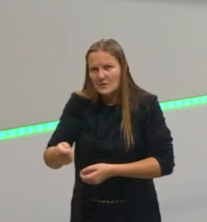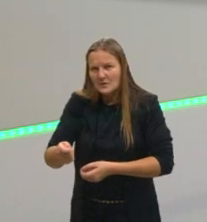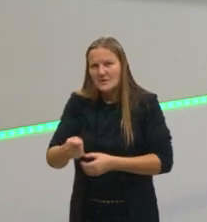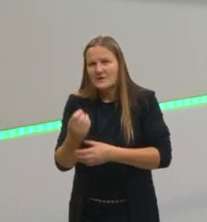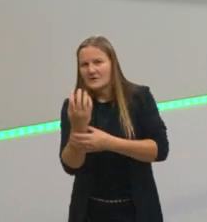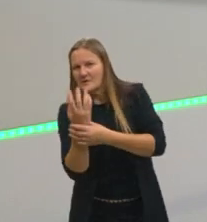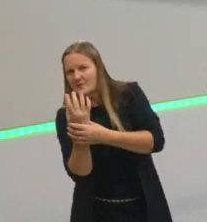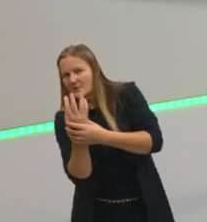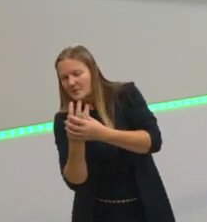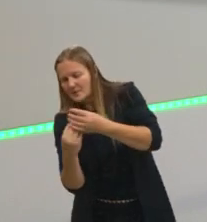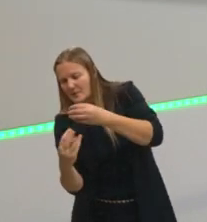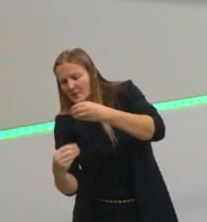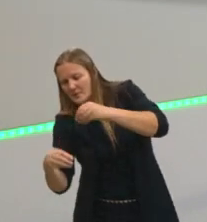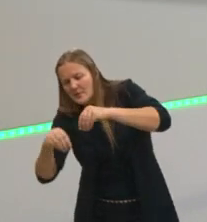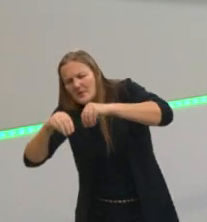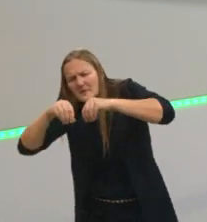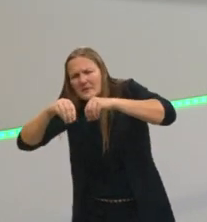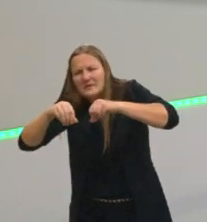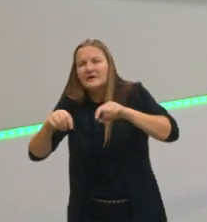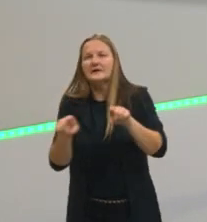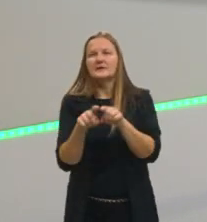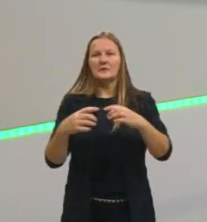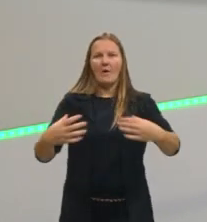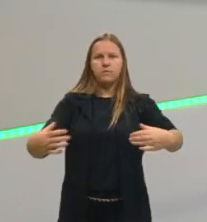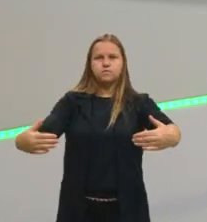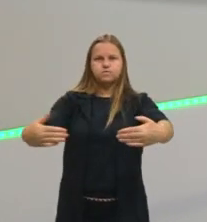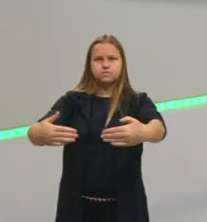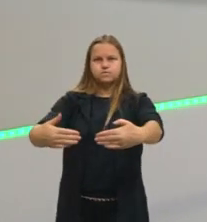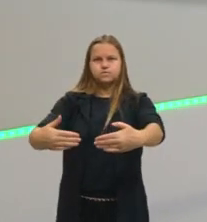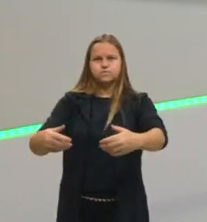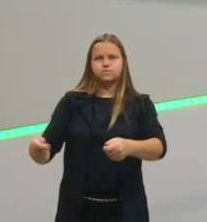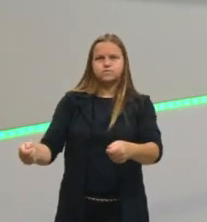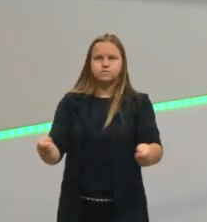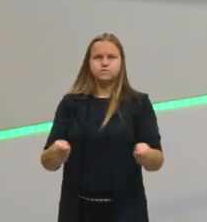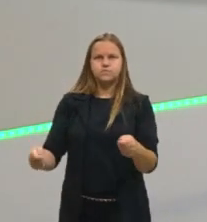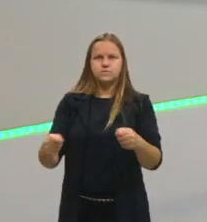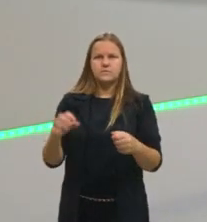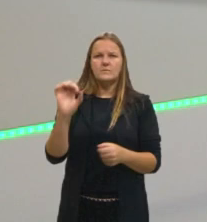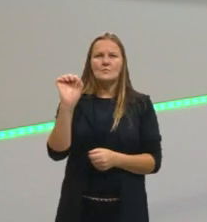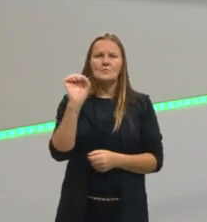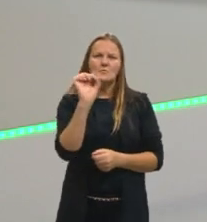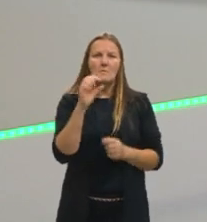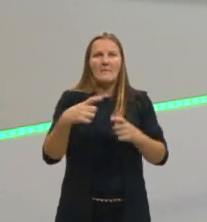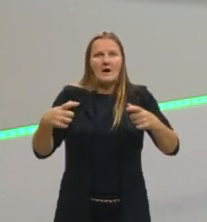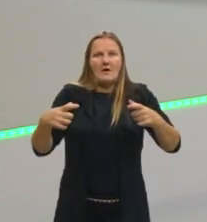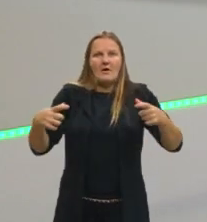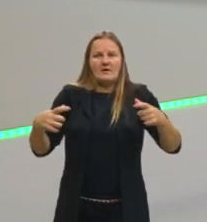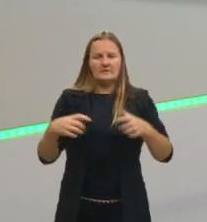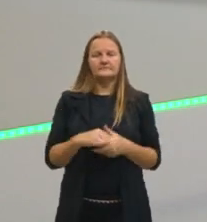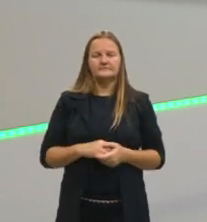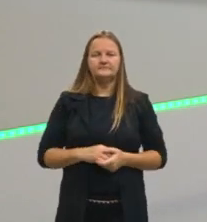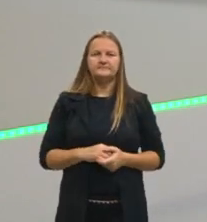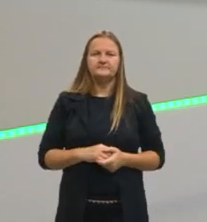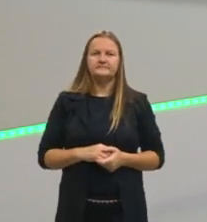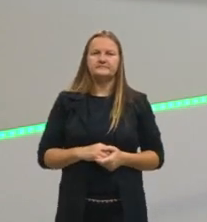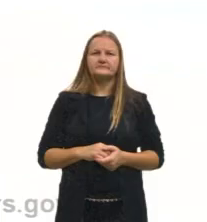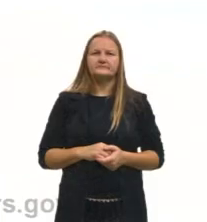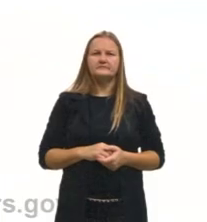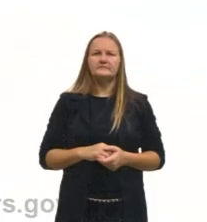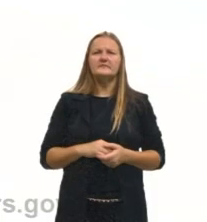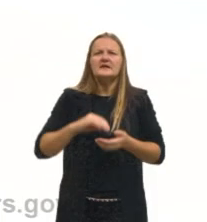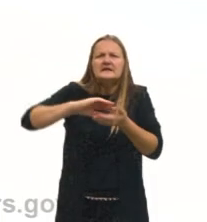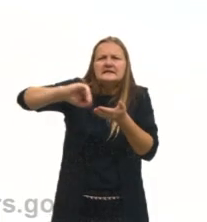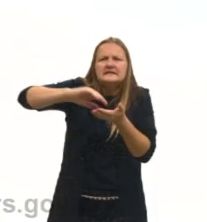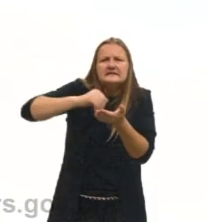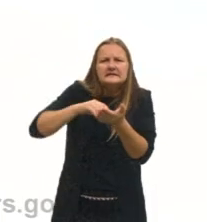sólidos grosseiros, aqueles que são bem grandes, granulometria maior, né? Então, é usada para separar